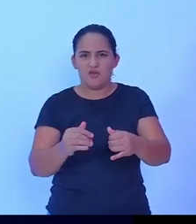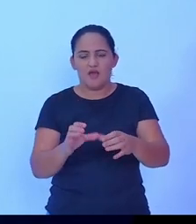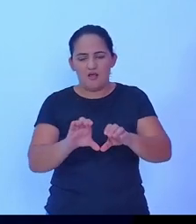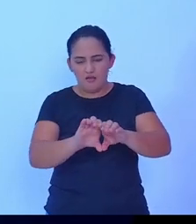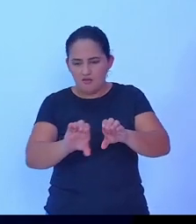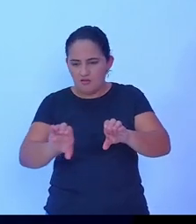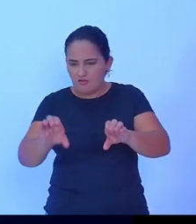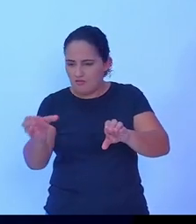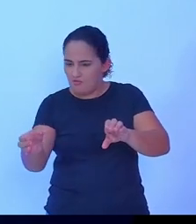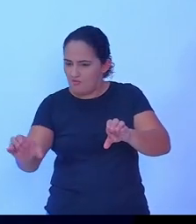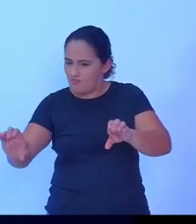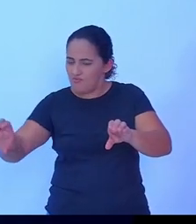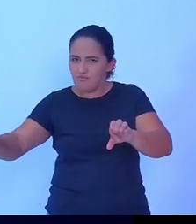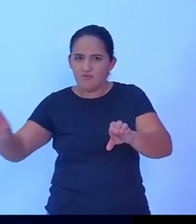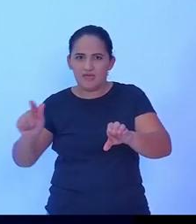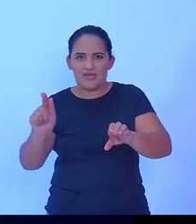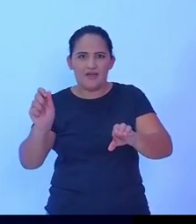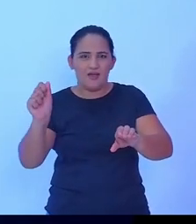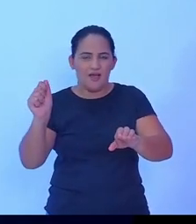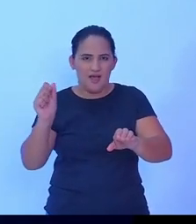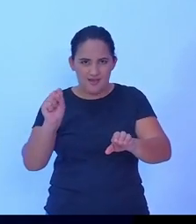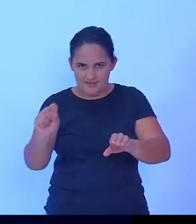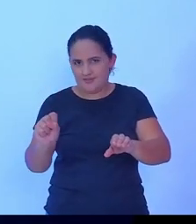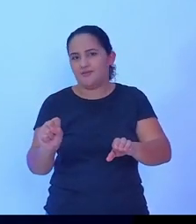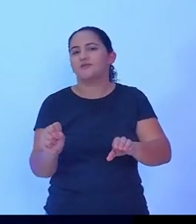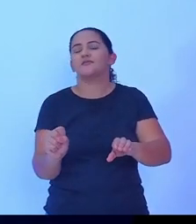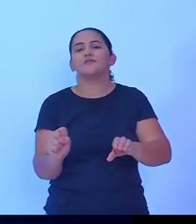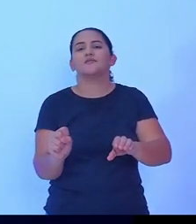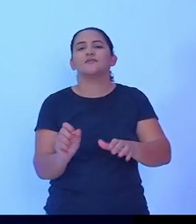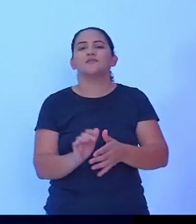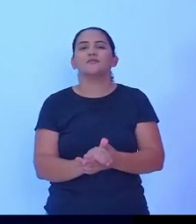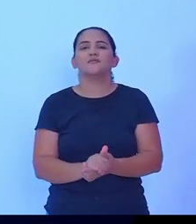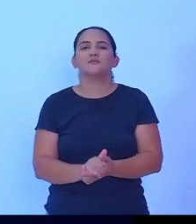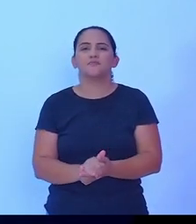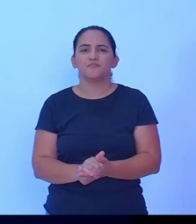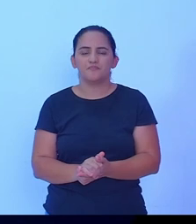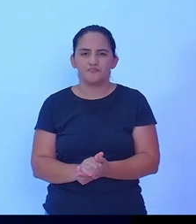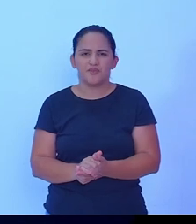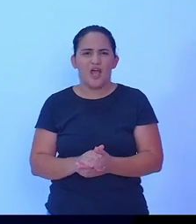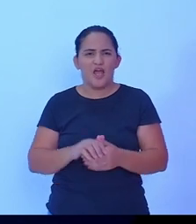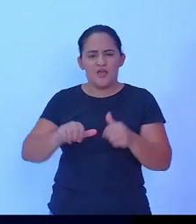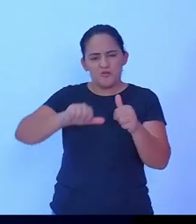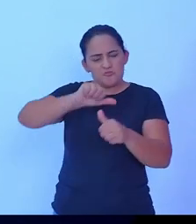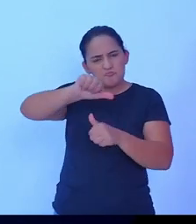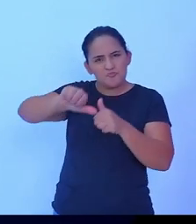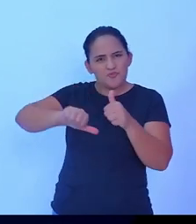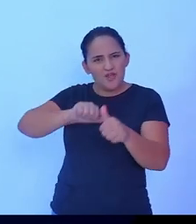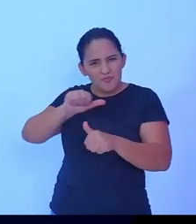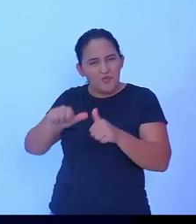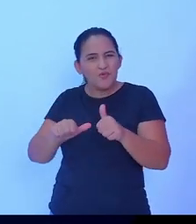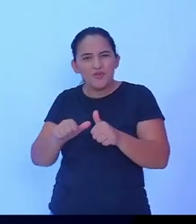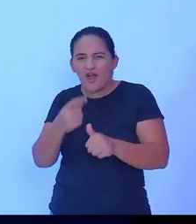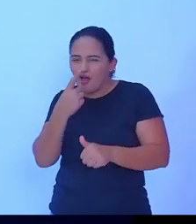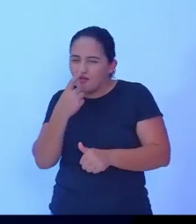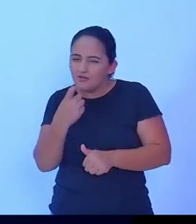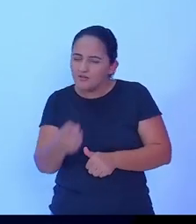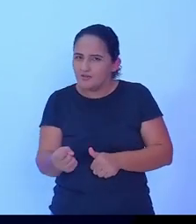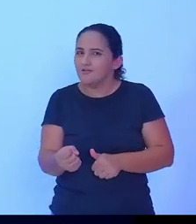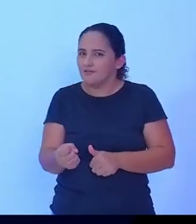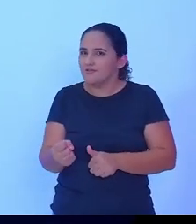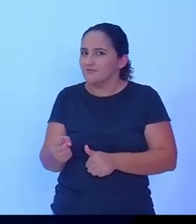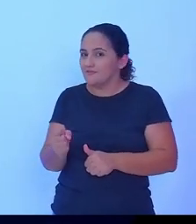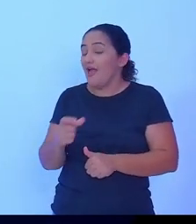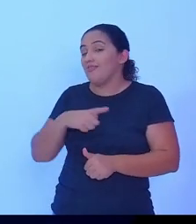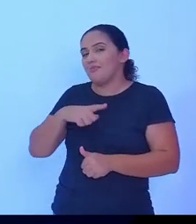aqueles aqueles aqueles aqueles lixos gera gás e gera também